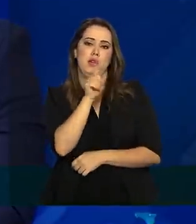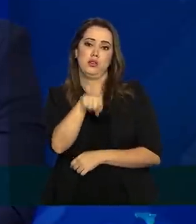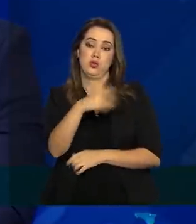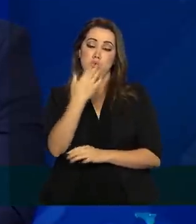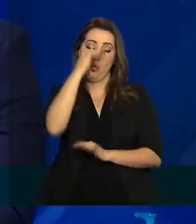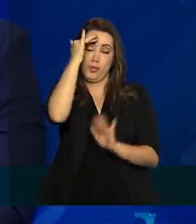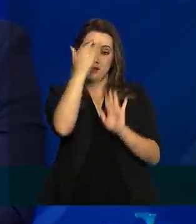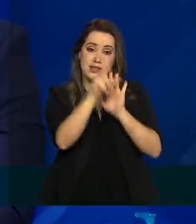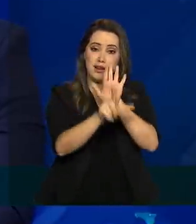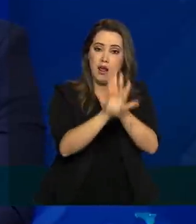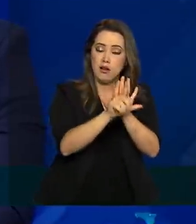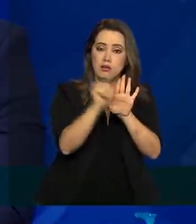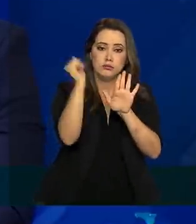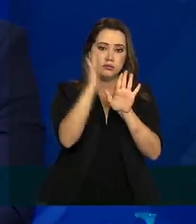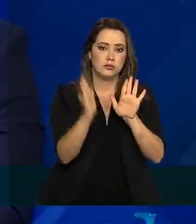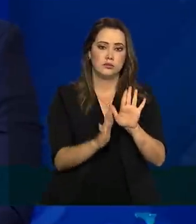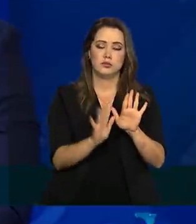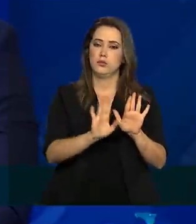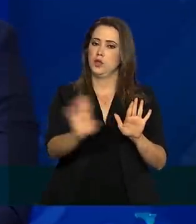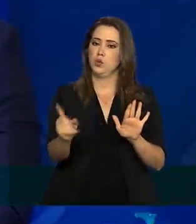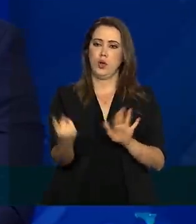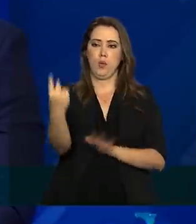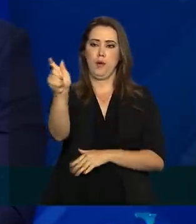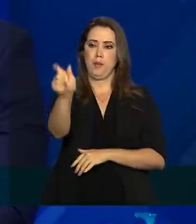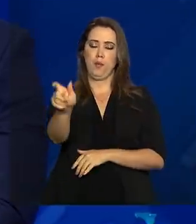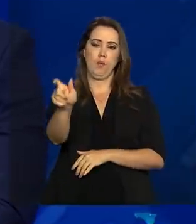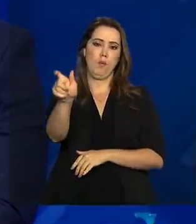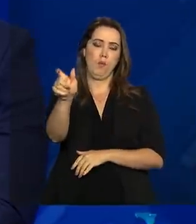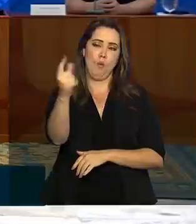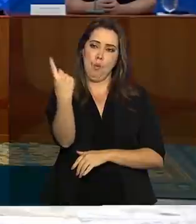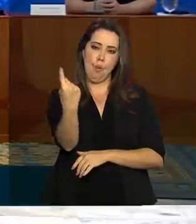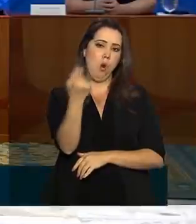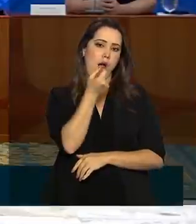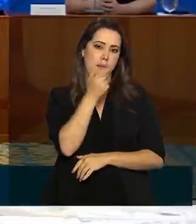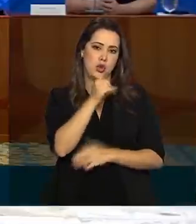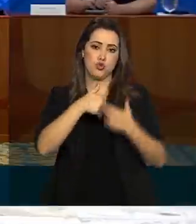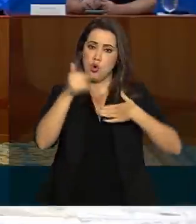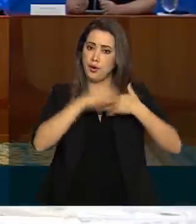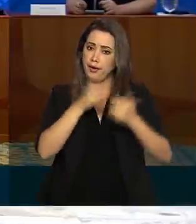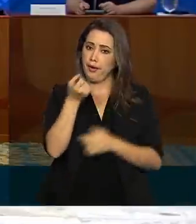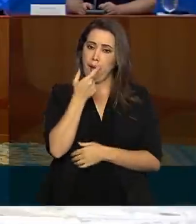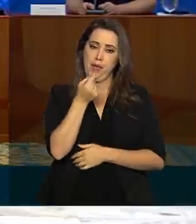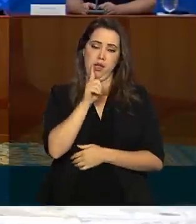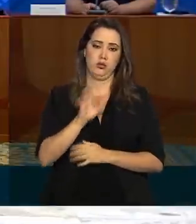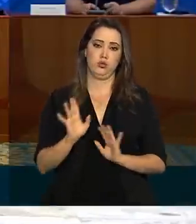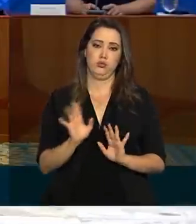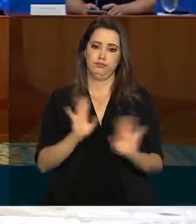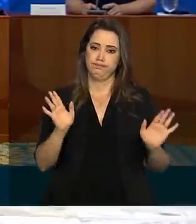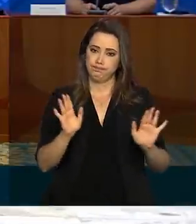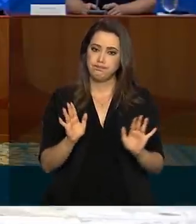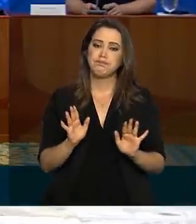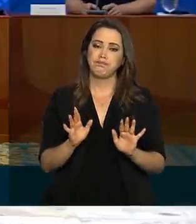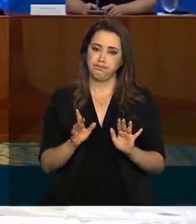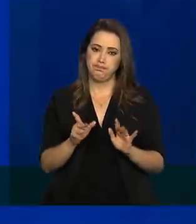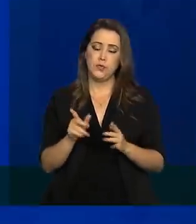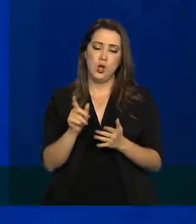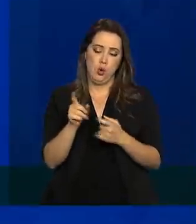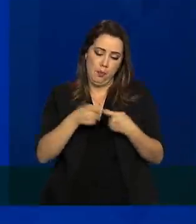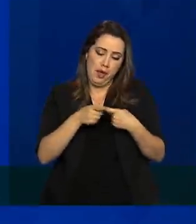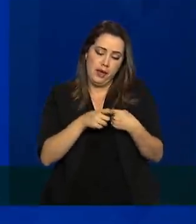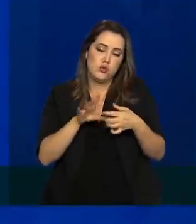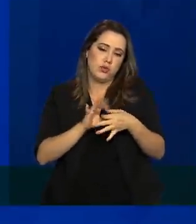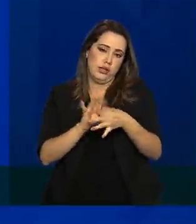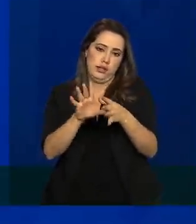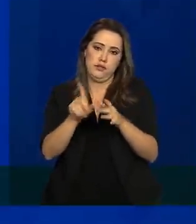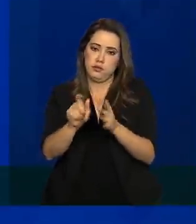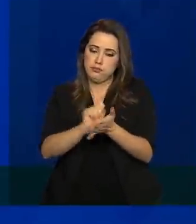legislação brasileira sem me ater a um caso específico. Obrigado. O Lucas Negrizoli,